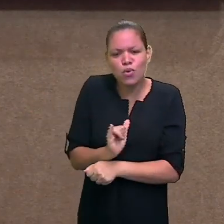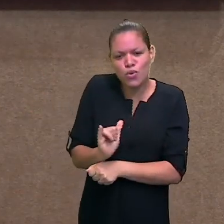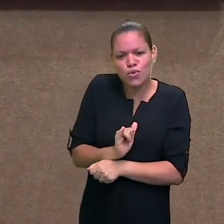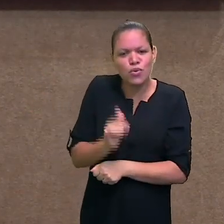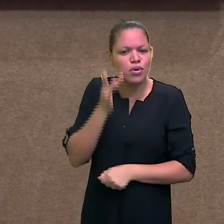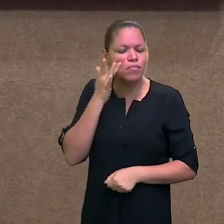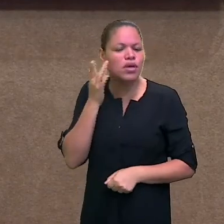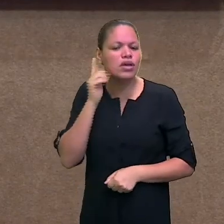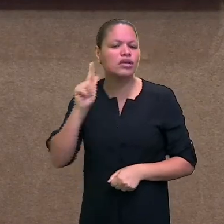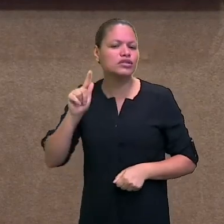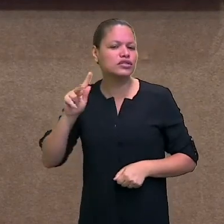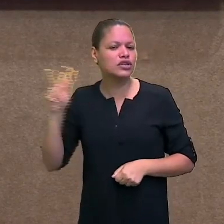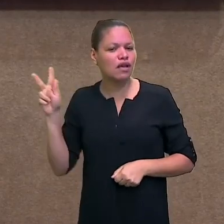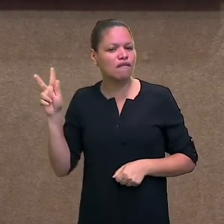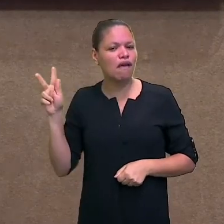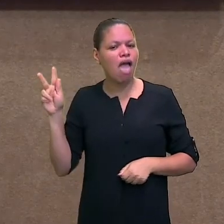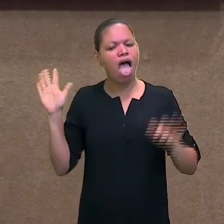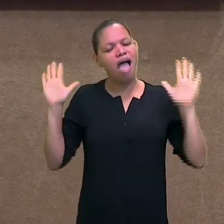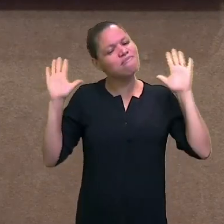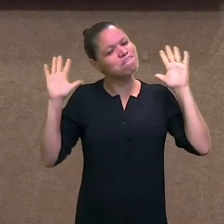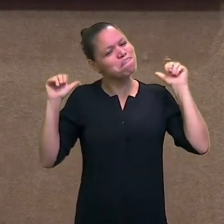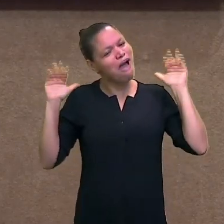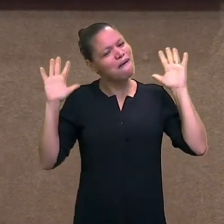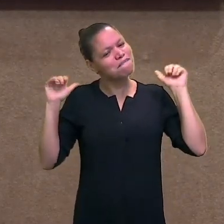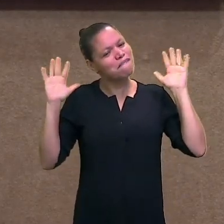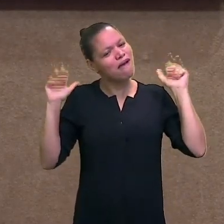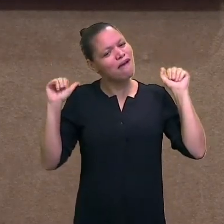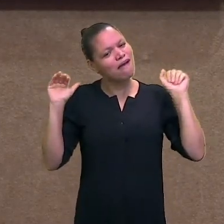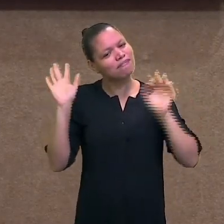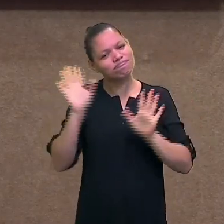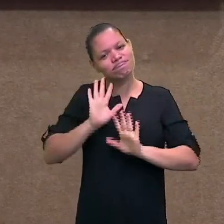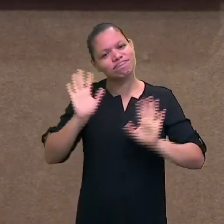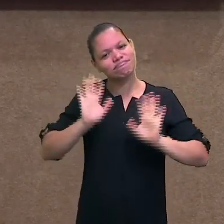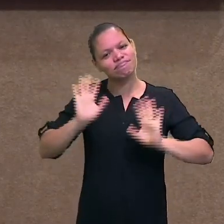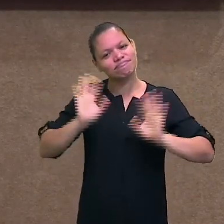SmetGV. I'll see you at the next lessons. Bye!